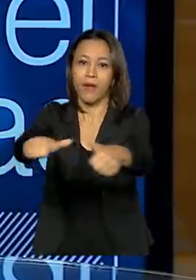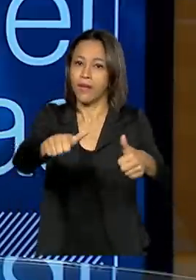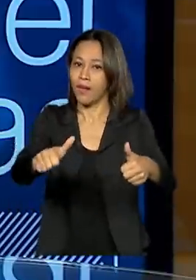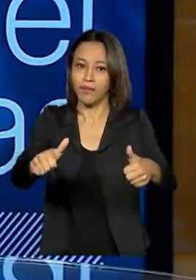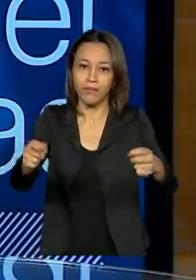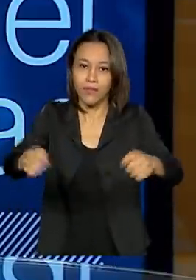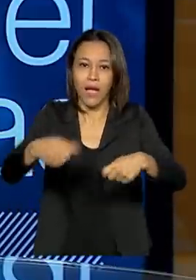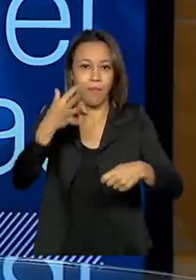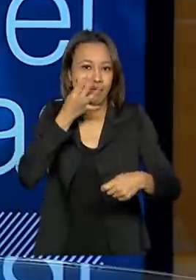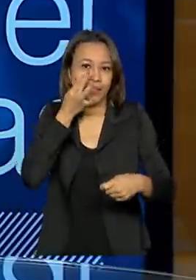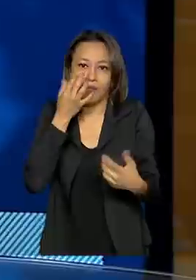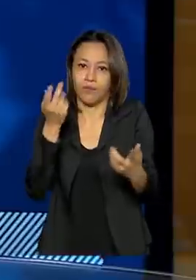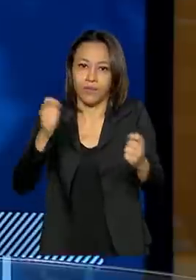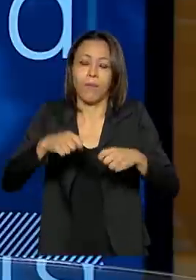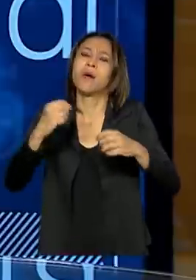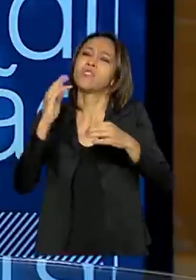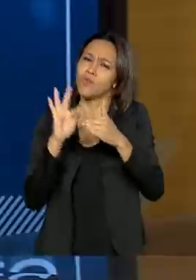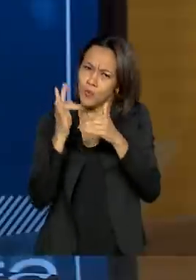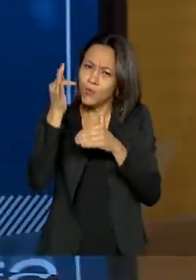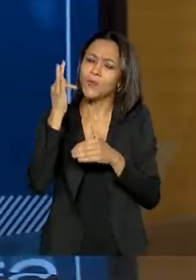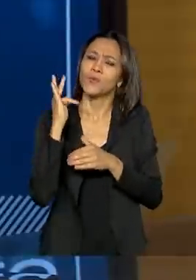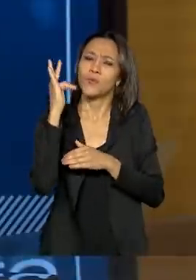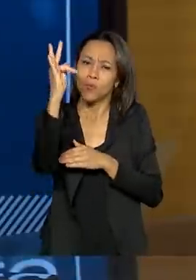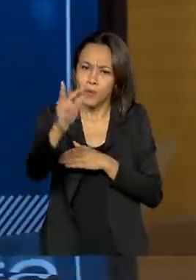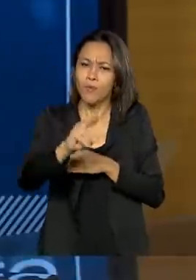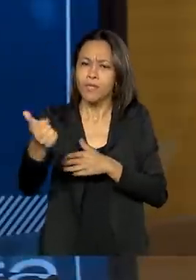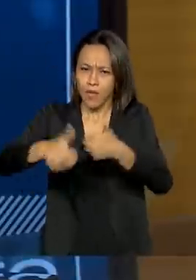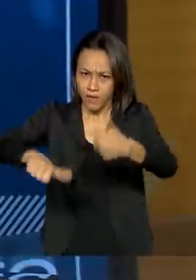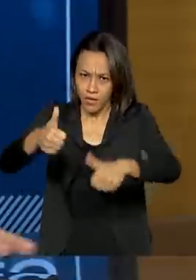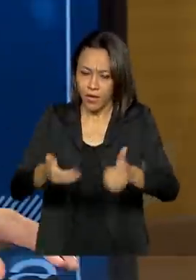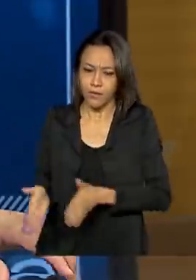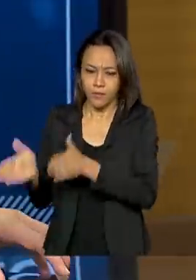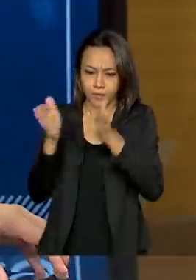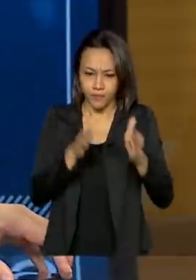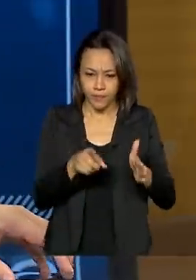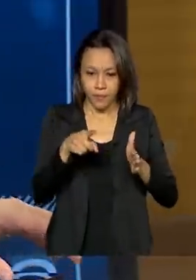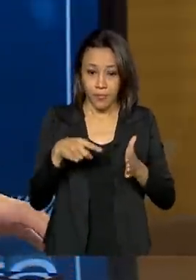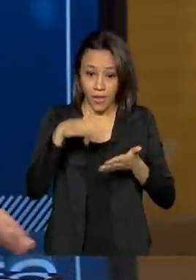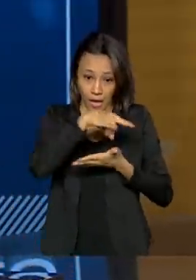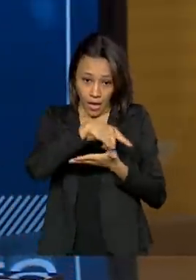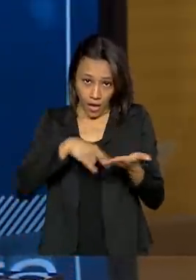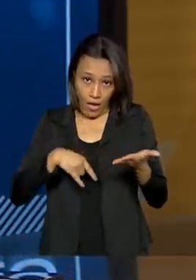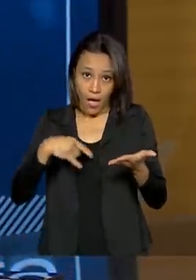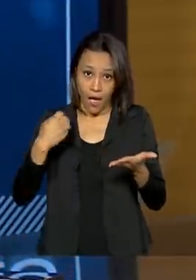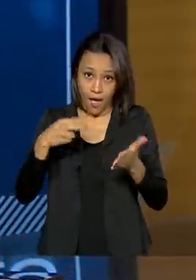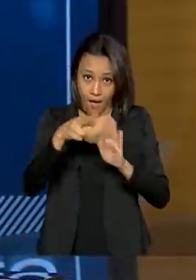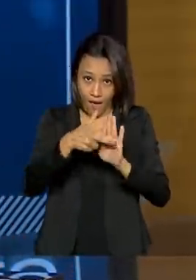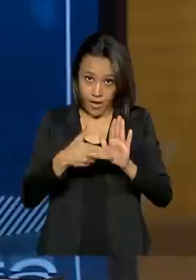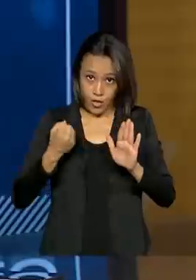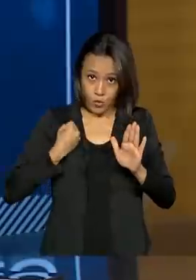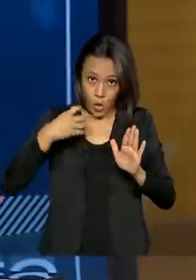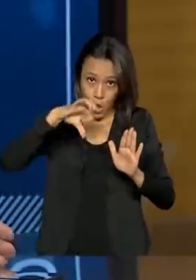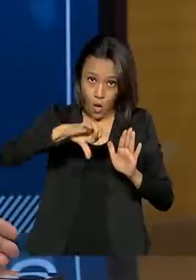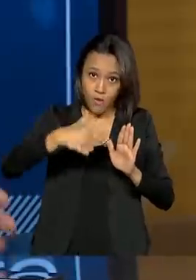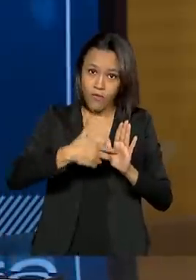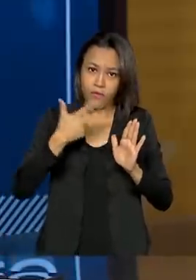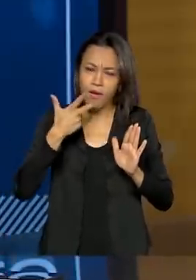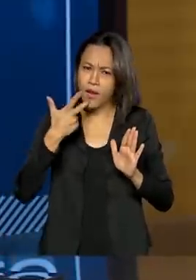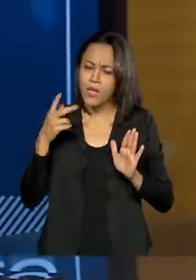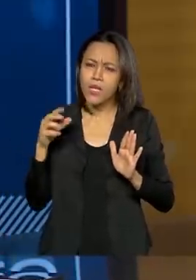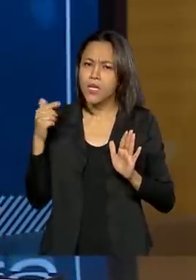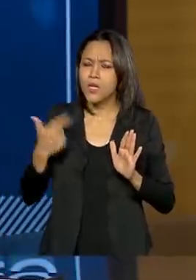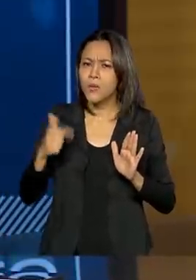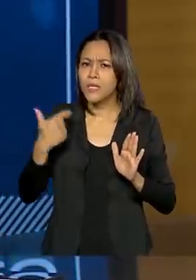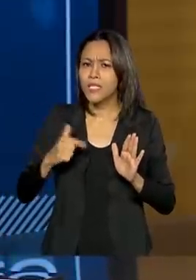Mas em breve serão todos analisados. Quer dizer, a Instrução Normativa nº 9 não tira o direito dos indígenas de terem suas terras.